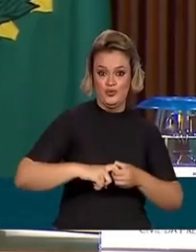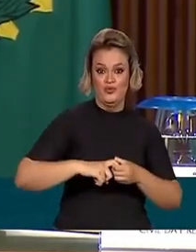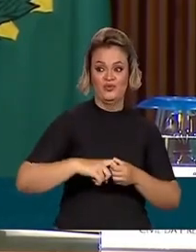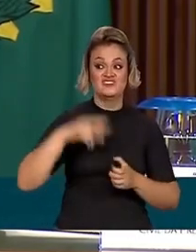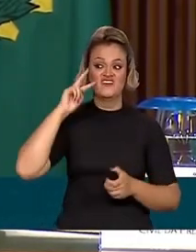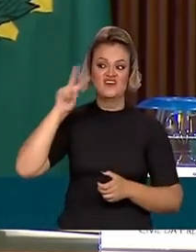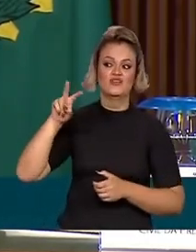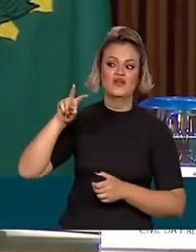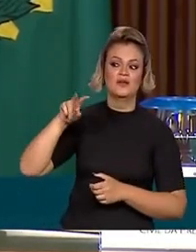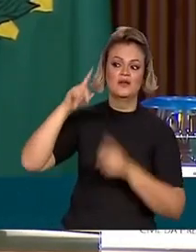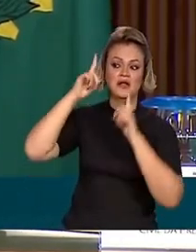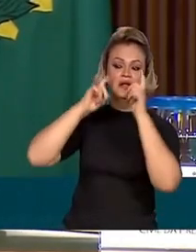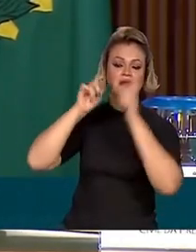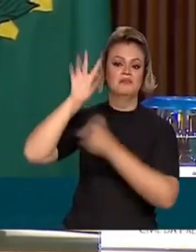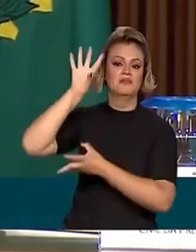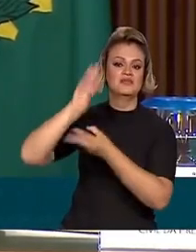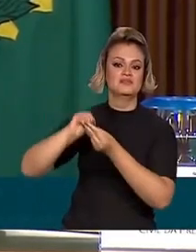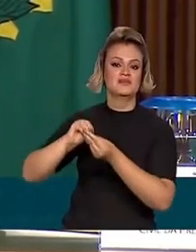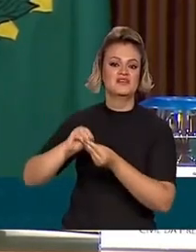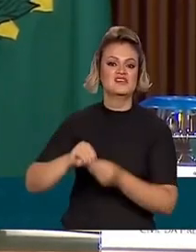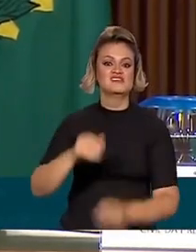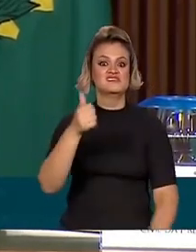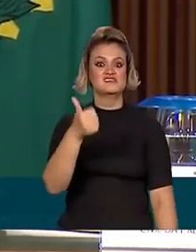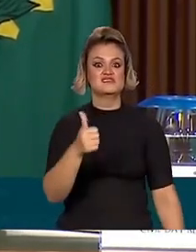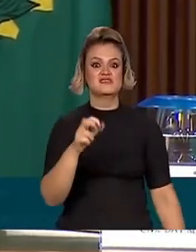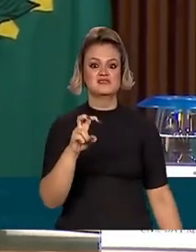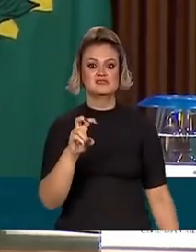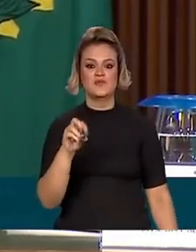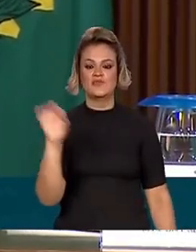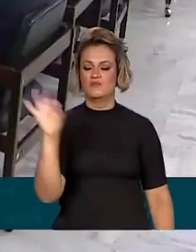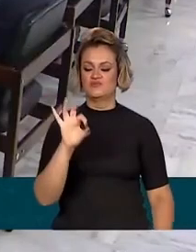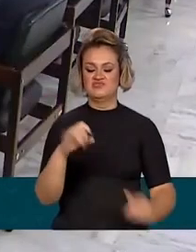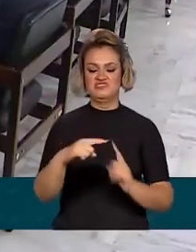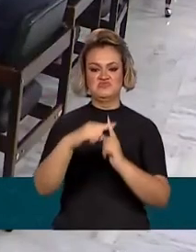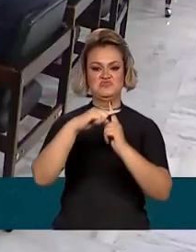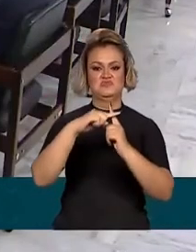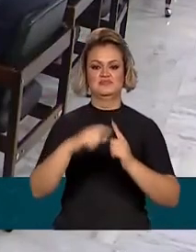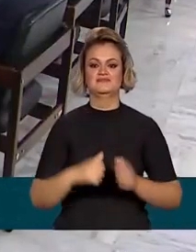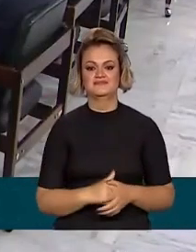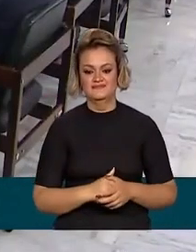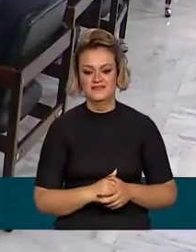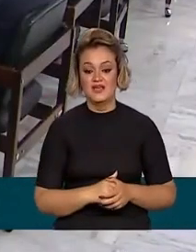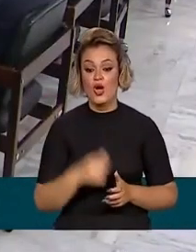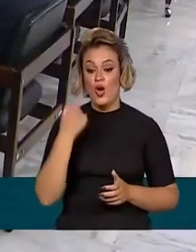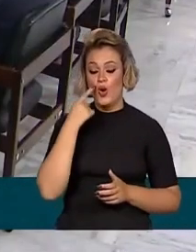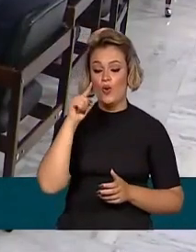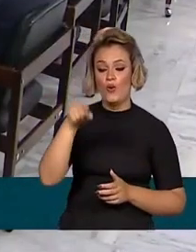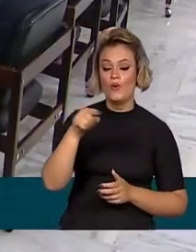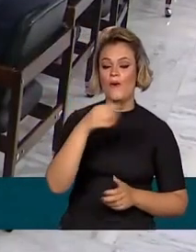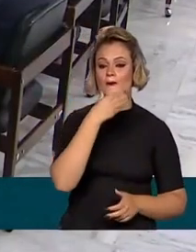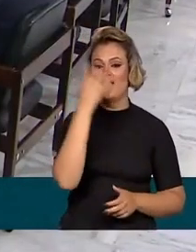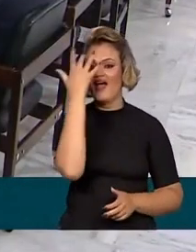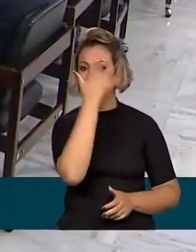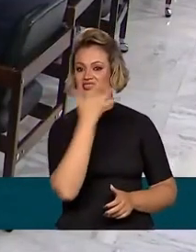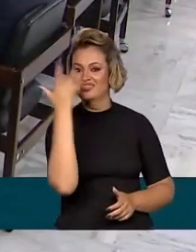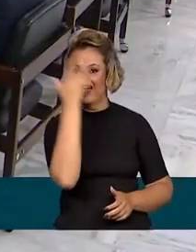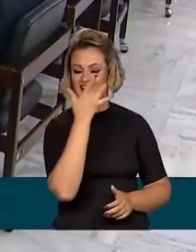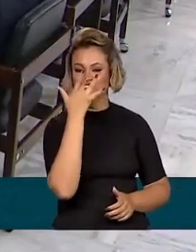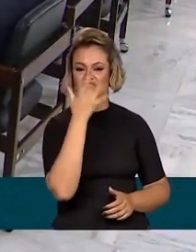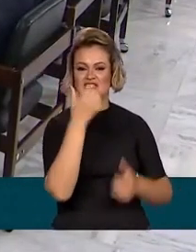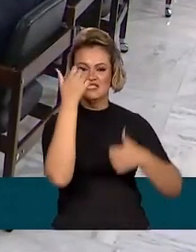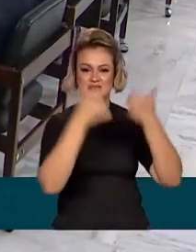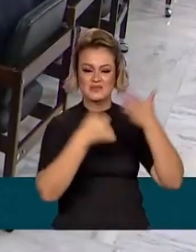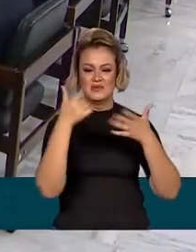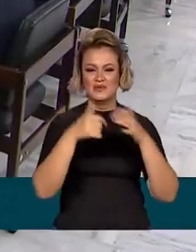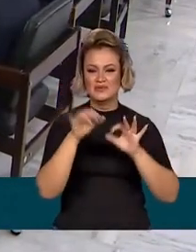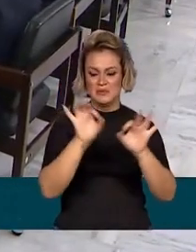você vai perceber que ele é 150% de otimista. Se você olhar para a cara do Haddad e depois do marco